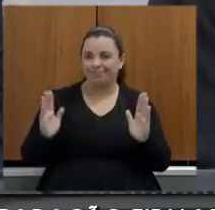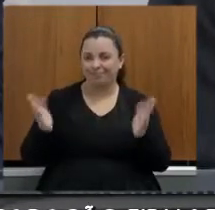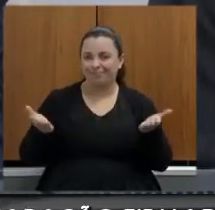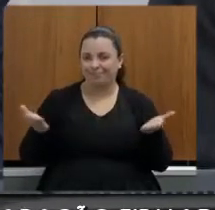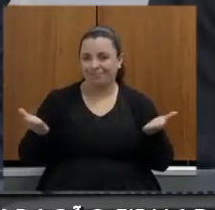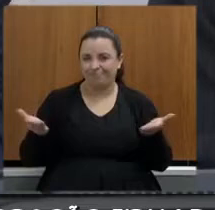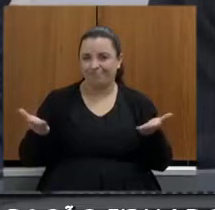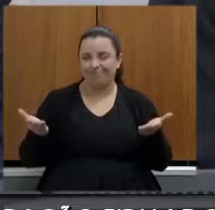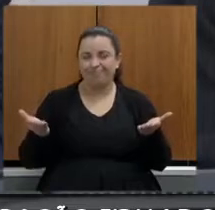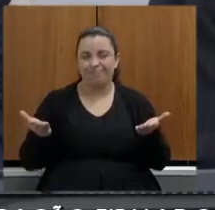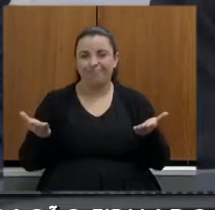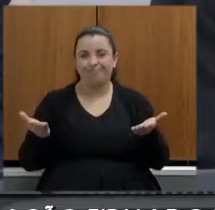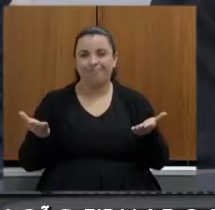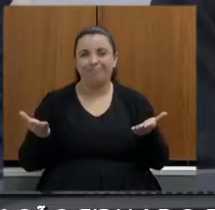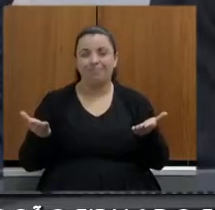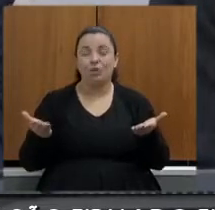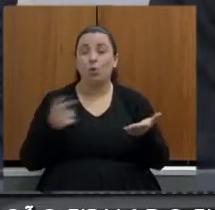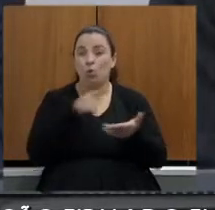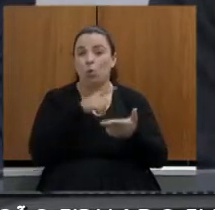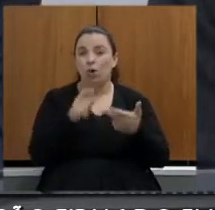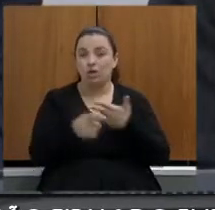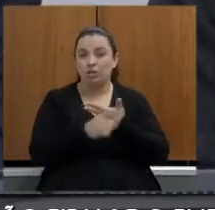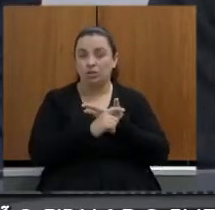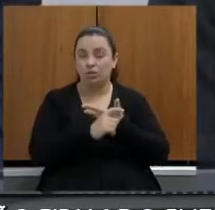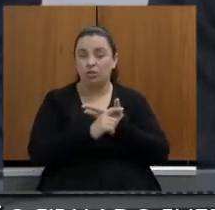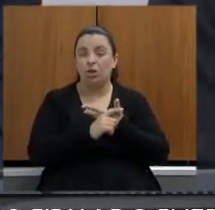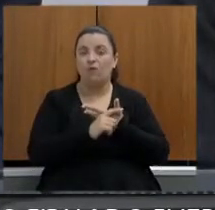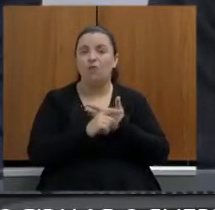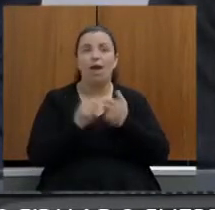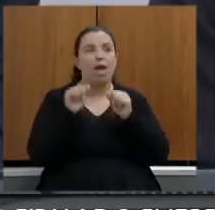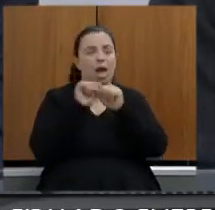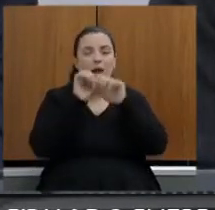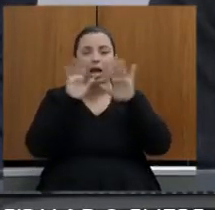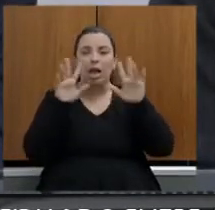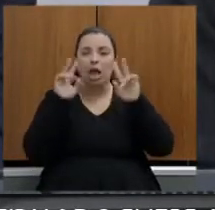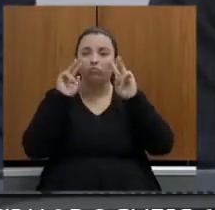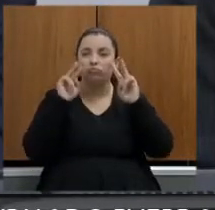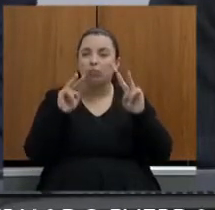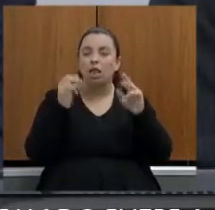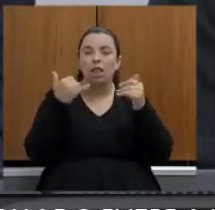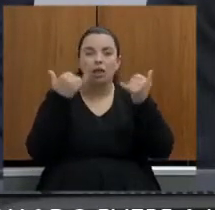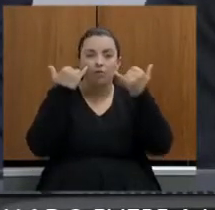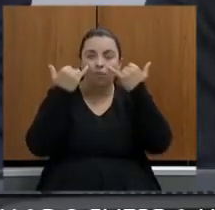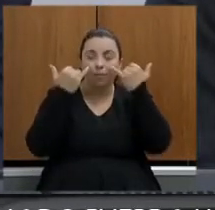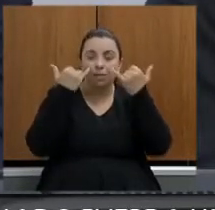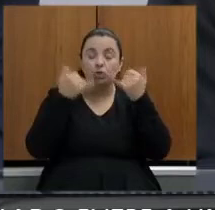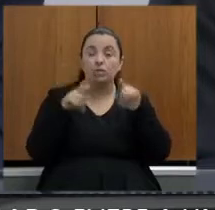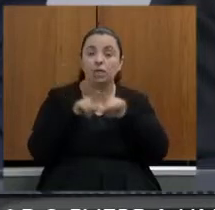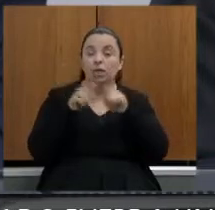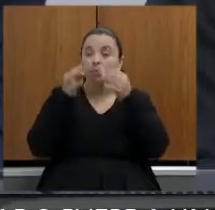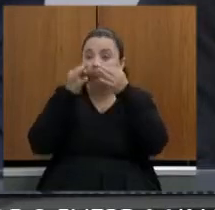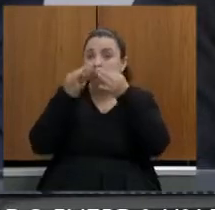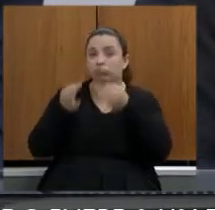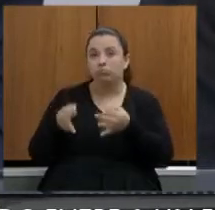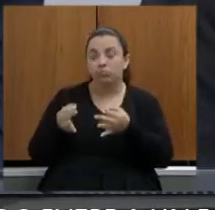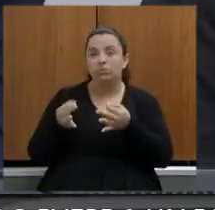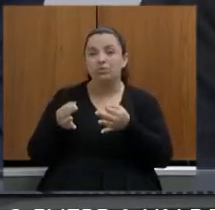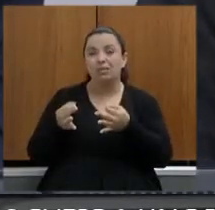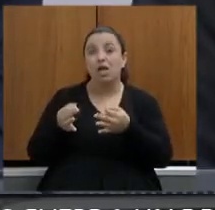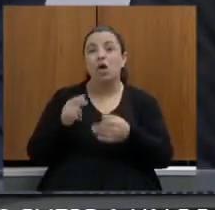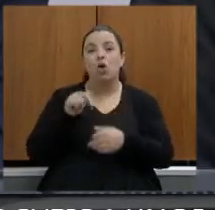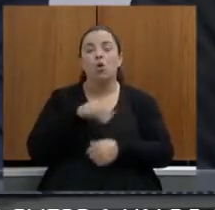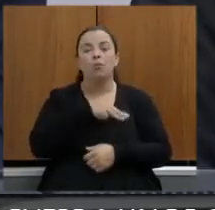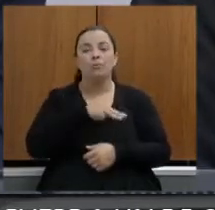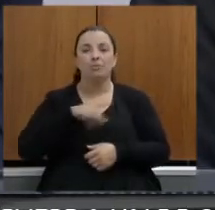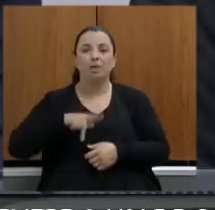quando o executivo é transparente presta informações e escuta o Ministério Público ele